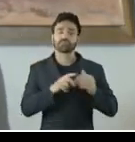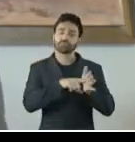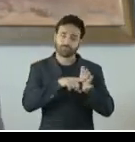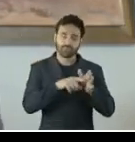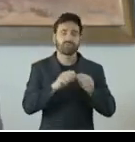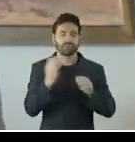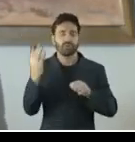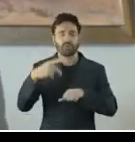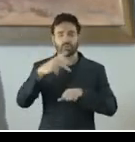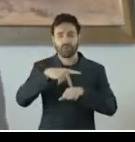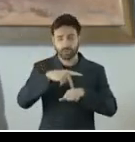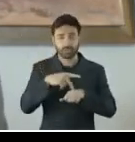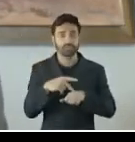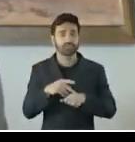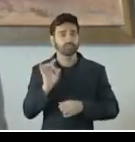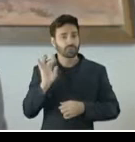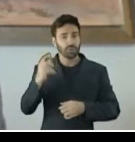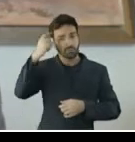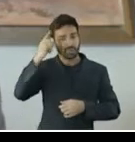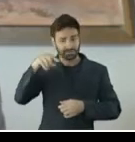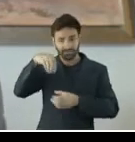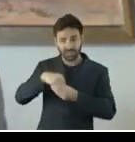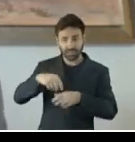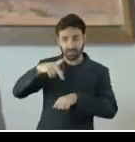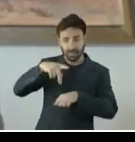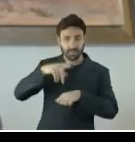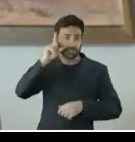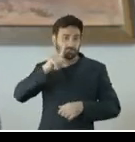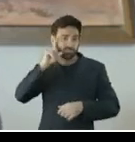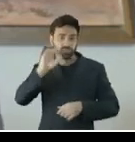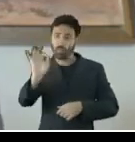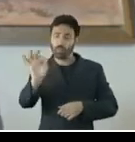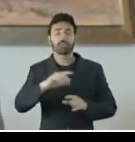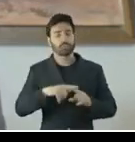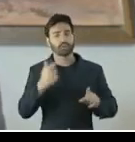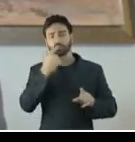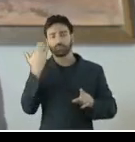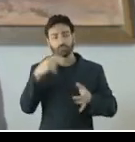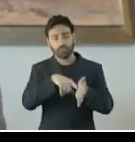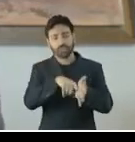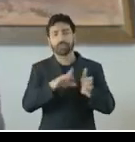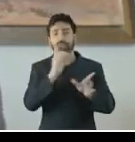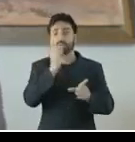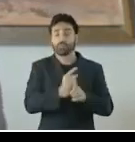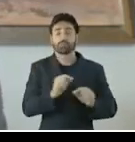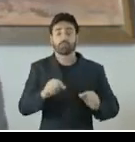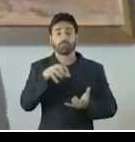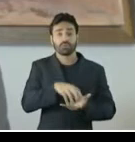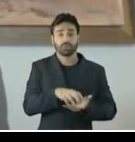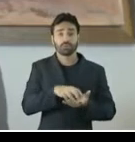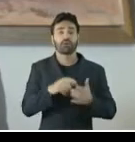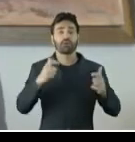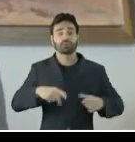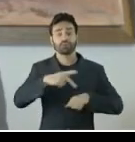com esse objetivo não ficam restritas aos Estados Unidos. Em breve pesquisa, foi possível verificar que a Entidade de Fiscalização Superior do